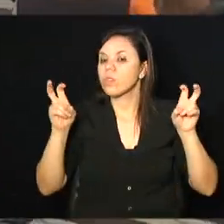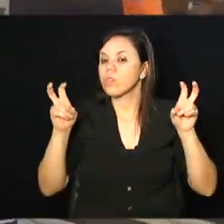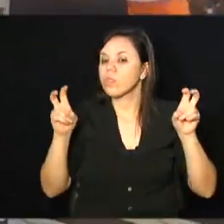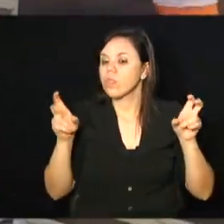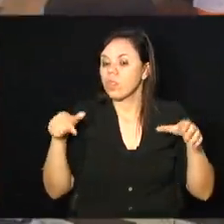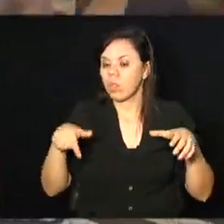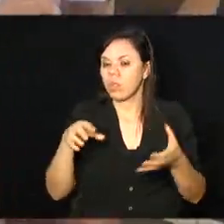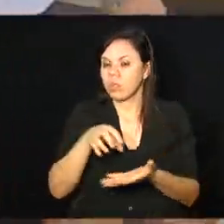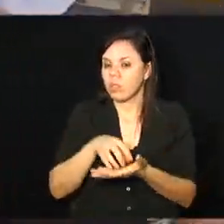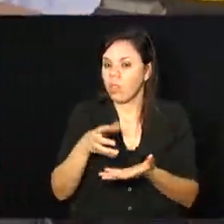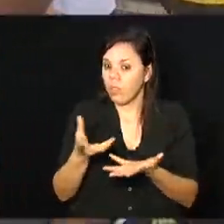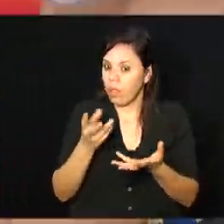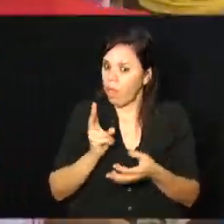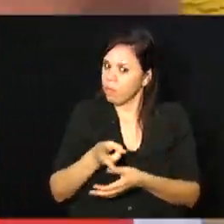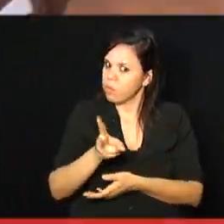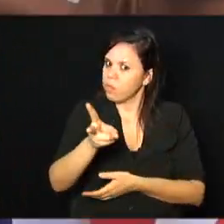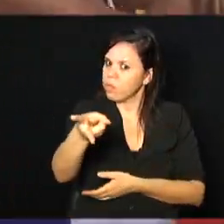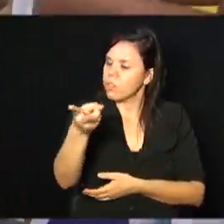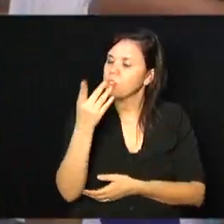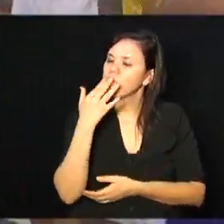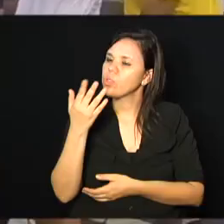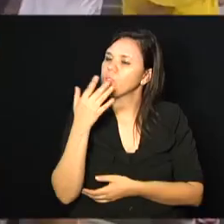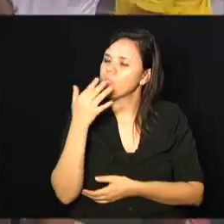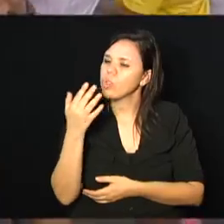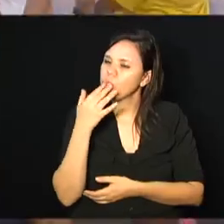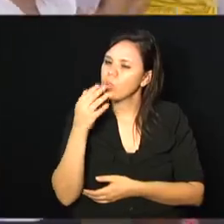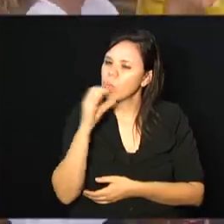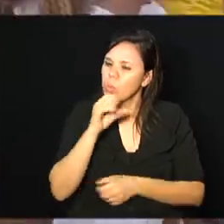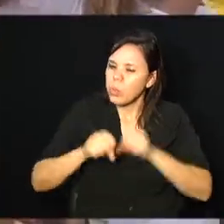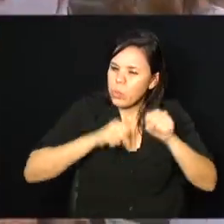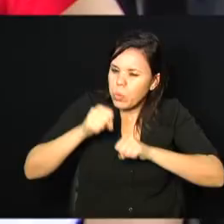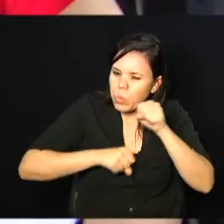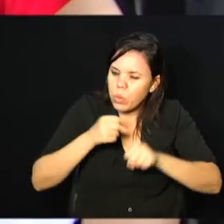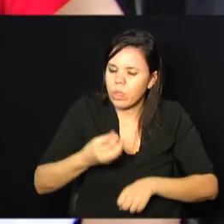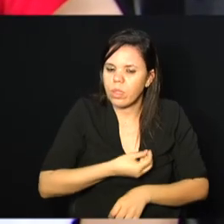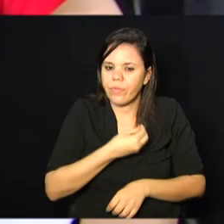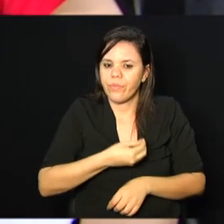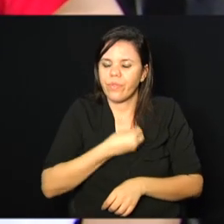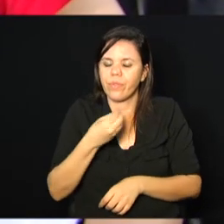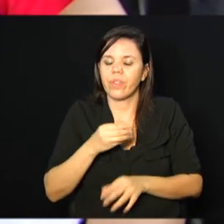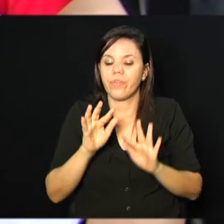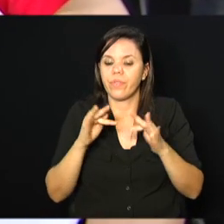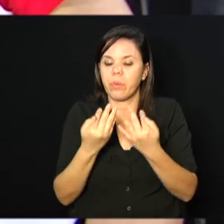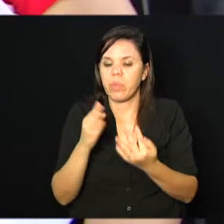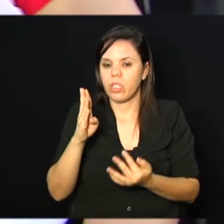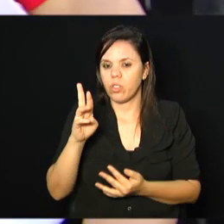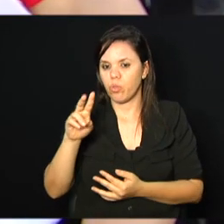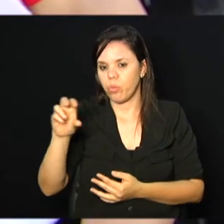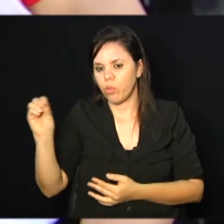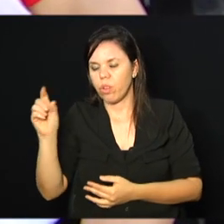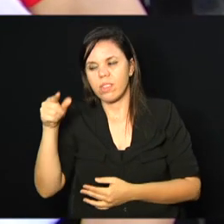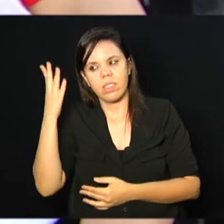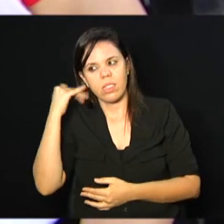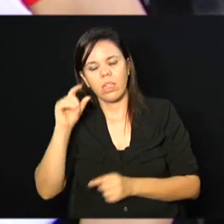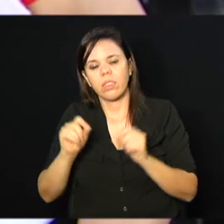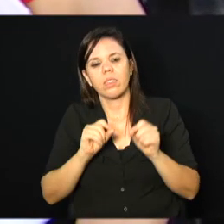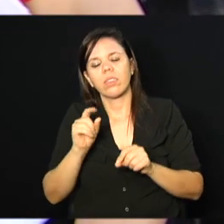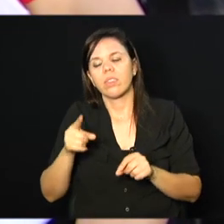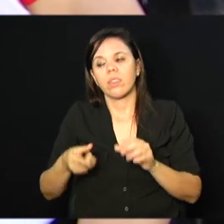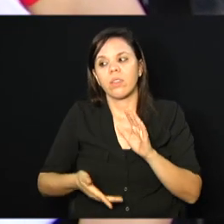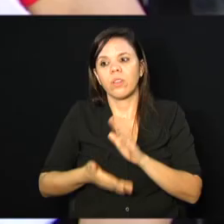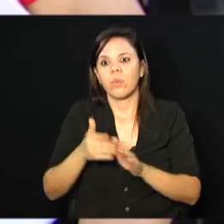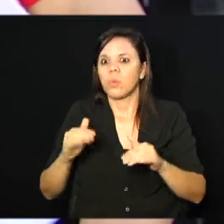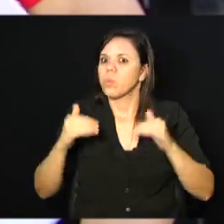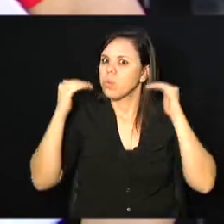quer seguir mais longe, colorindo as corridas e a vida. A família do Bruno sabe bem o que é ir